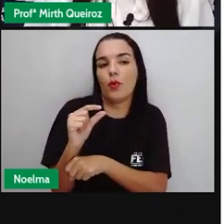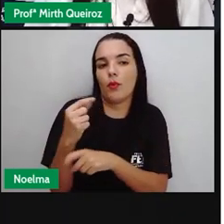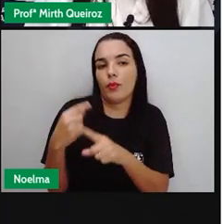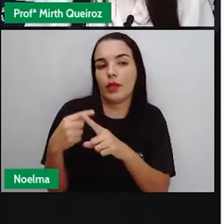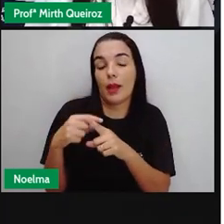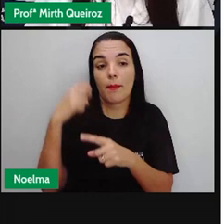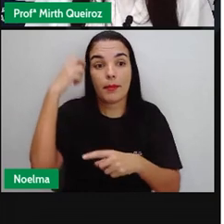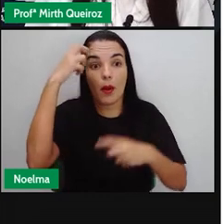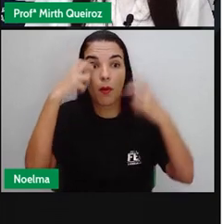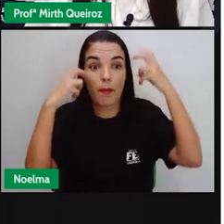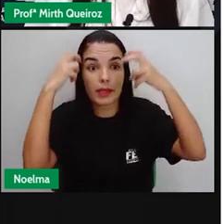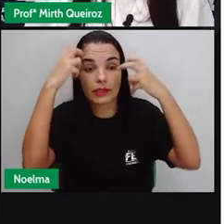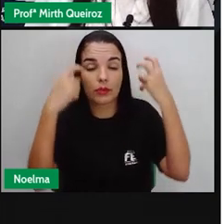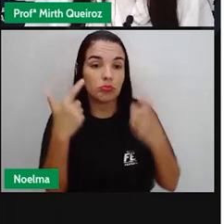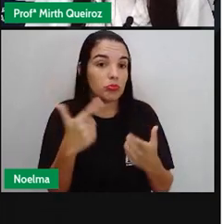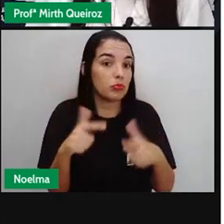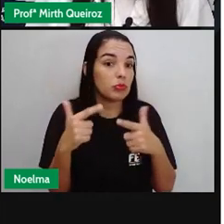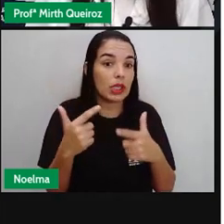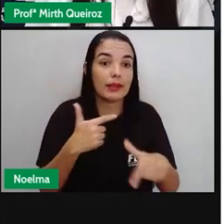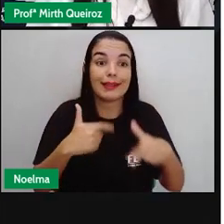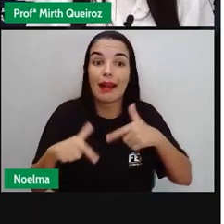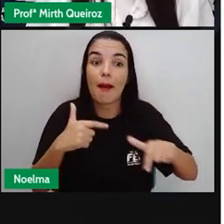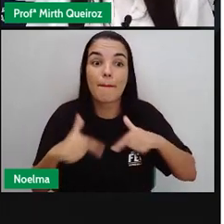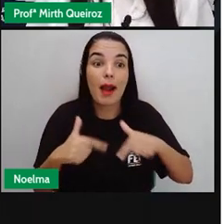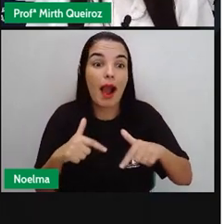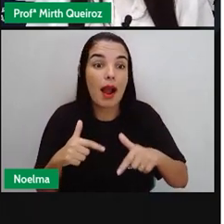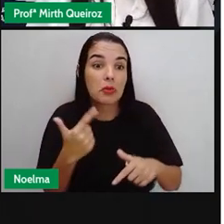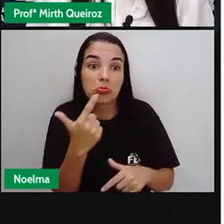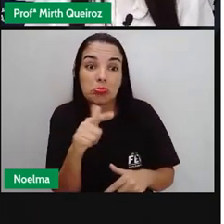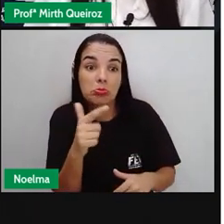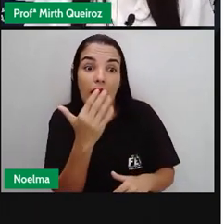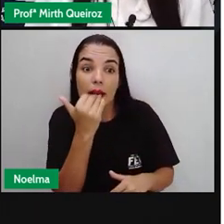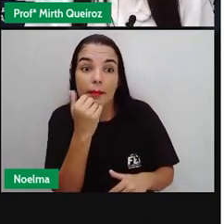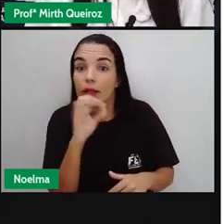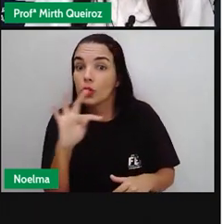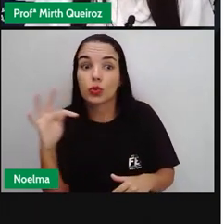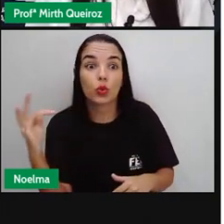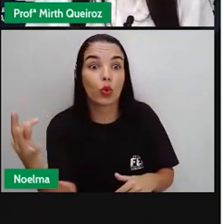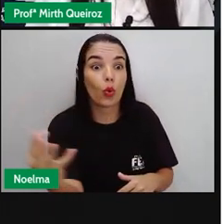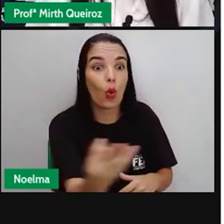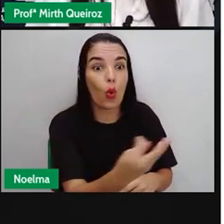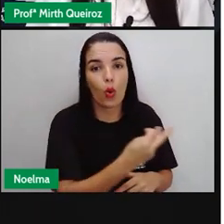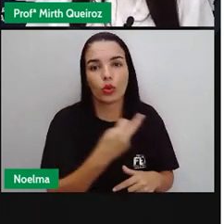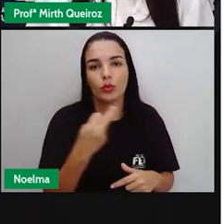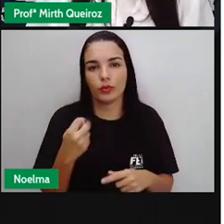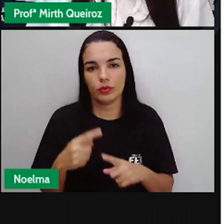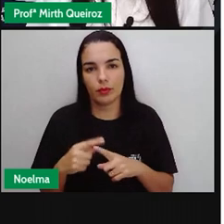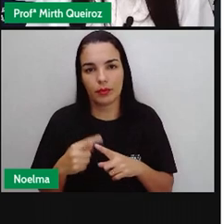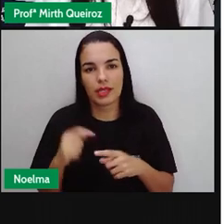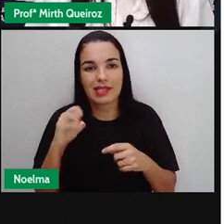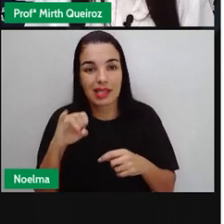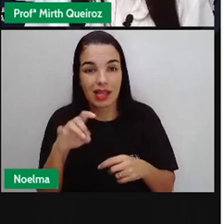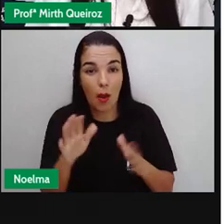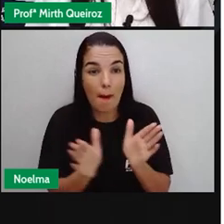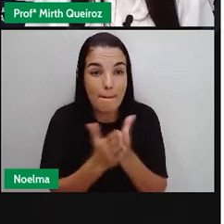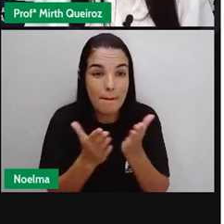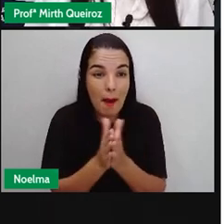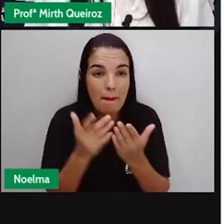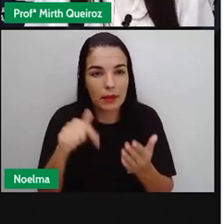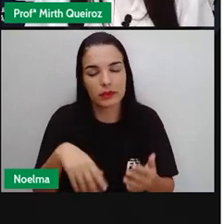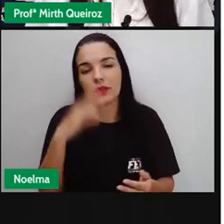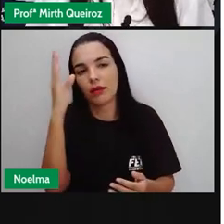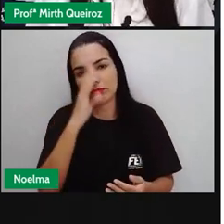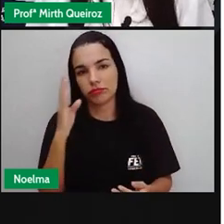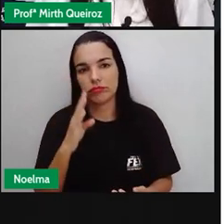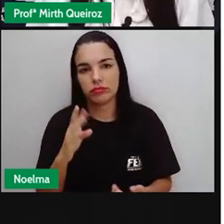não ter trabalho suficiente para todo mundo, se faltar alimento, e aí ia gerar o quê? Um rol de pobreza no Brasil. Então, visando